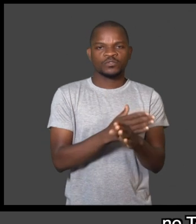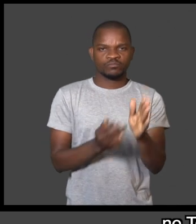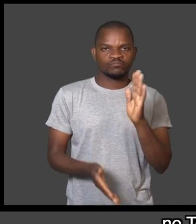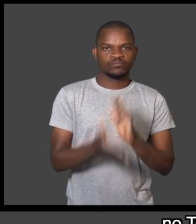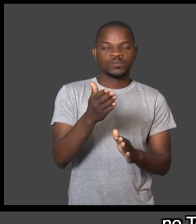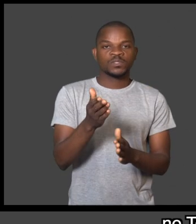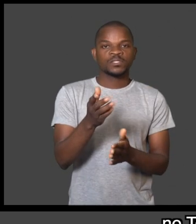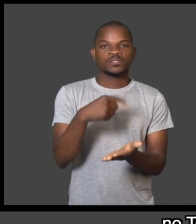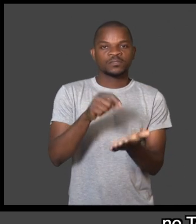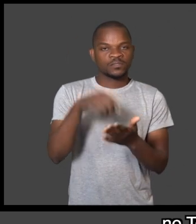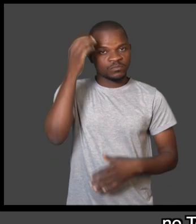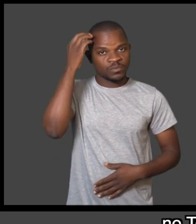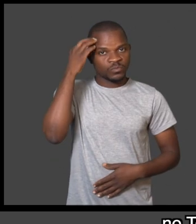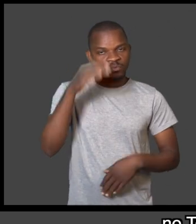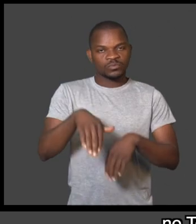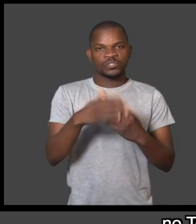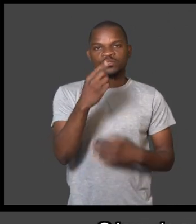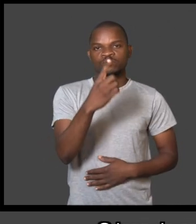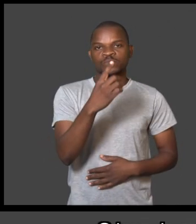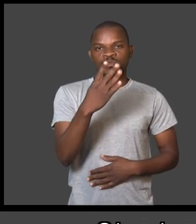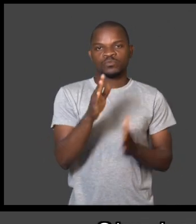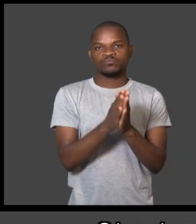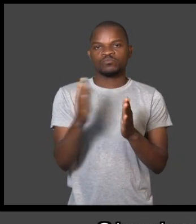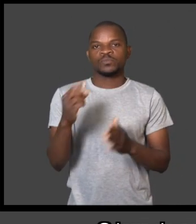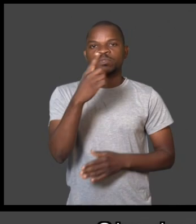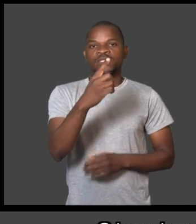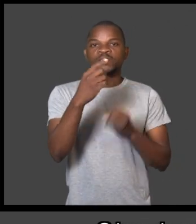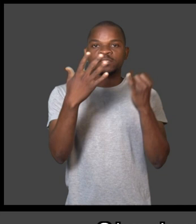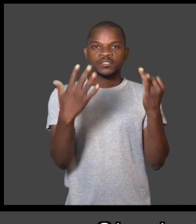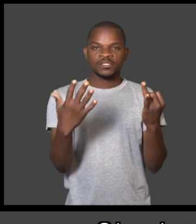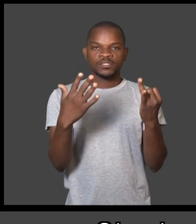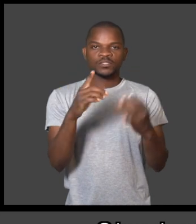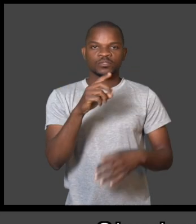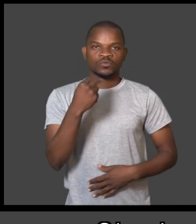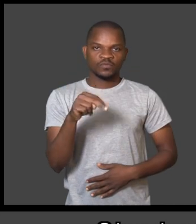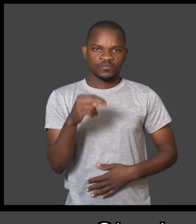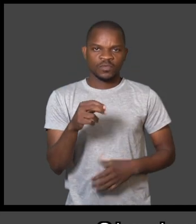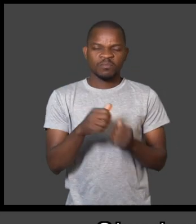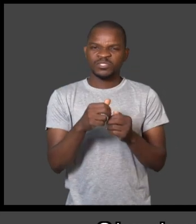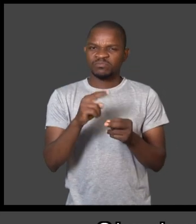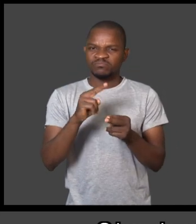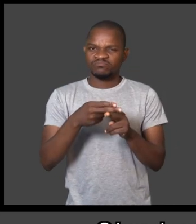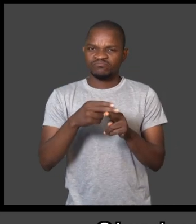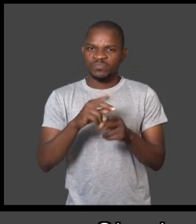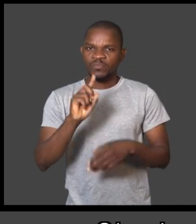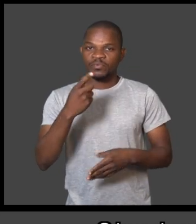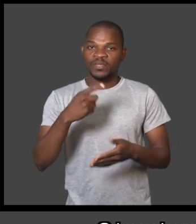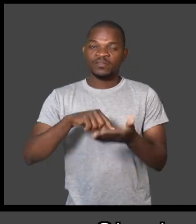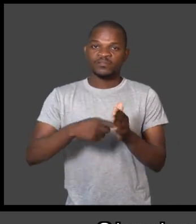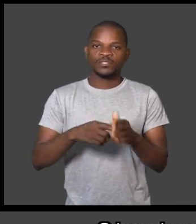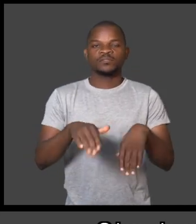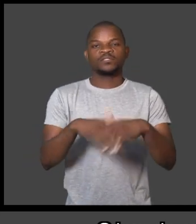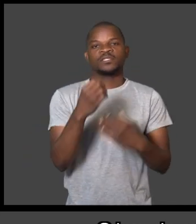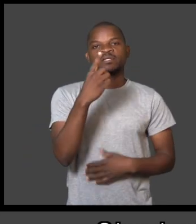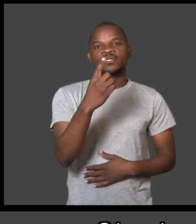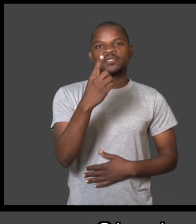14 a 17 de novembro. O jogo de estreia de Moçambique está marcado para o dia